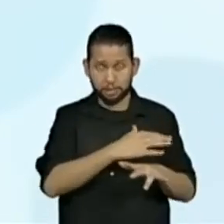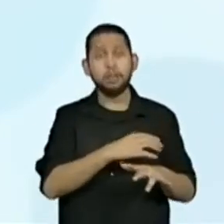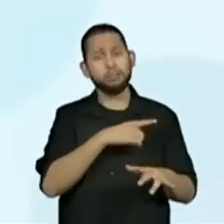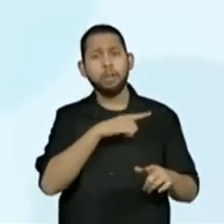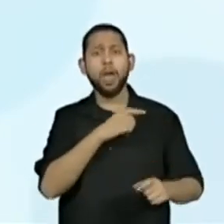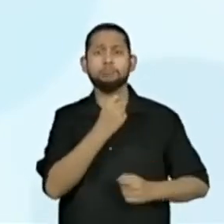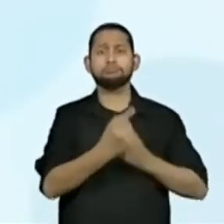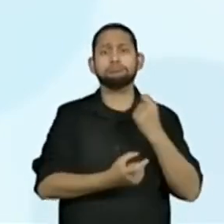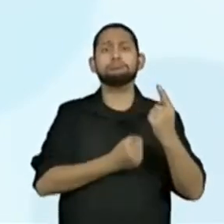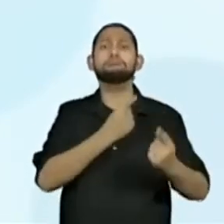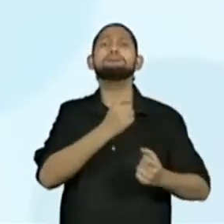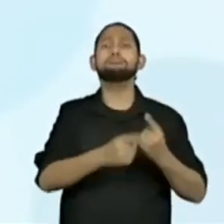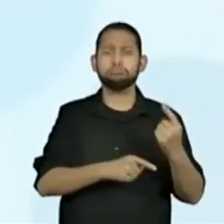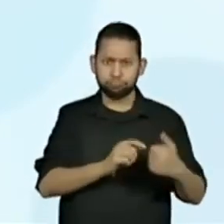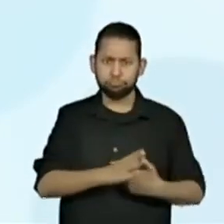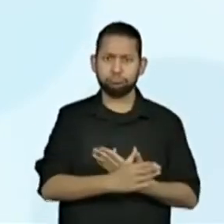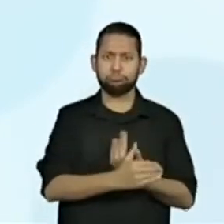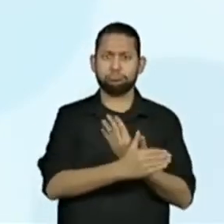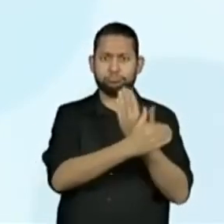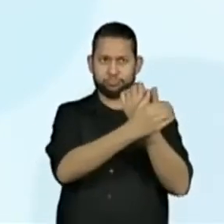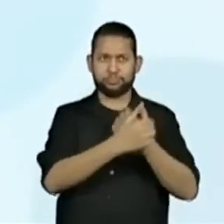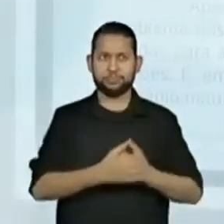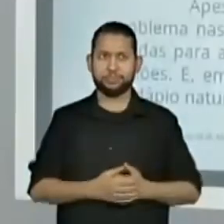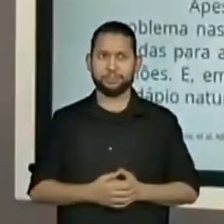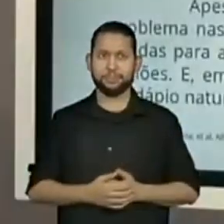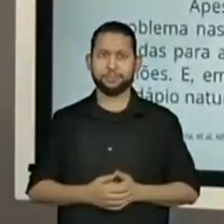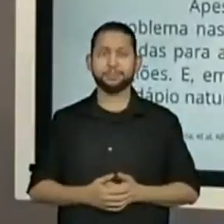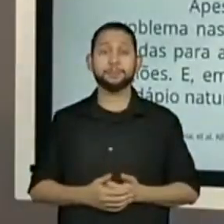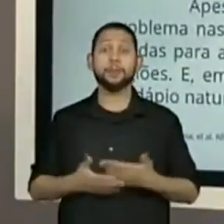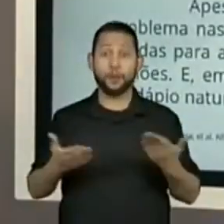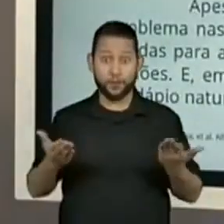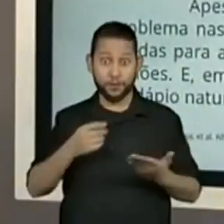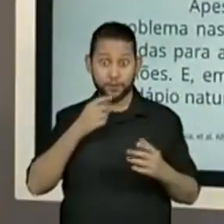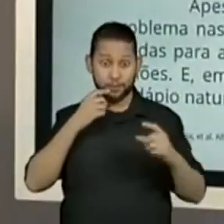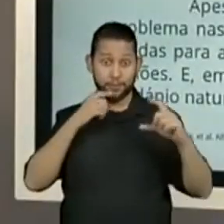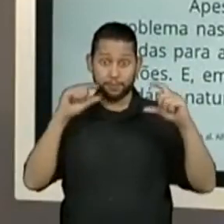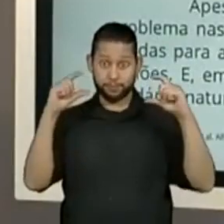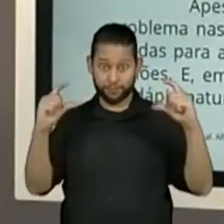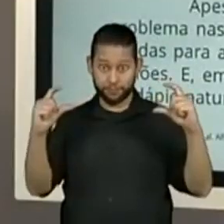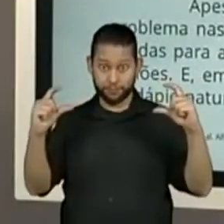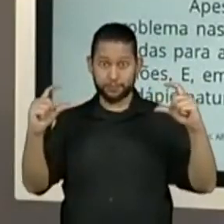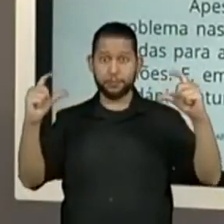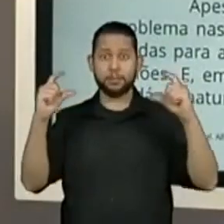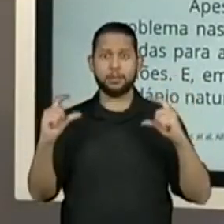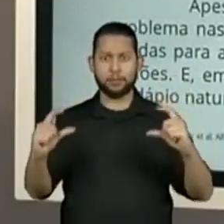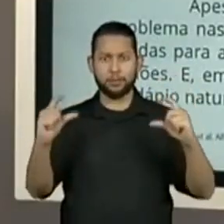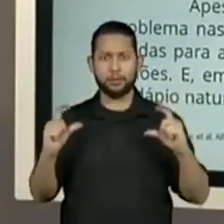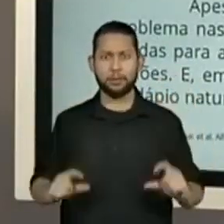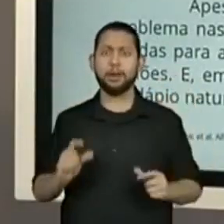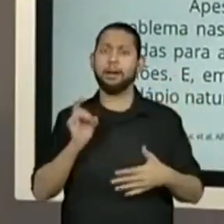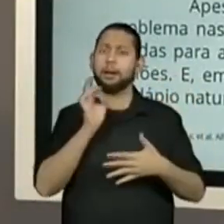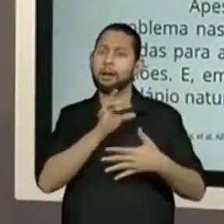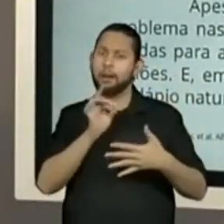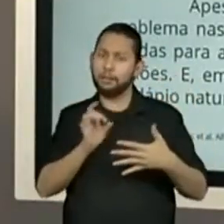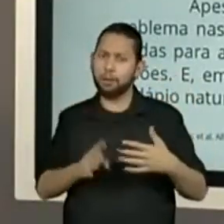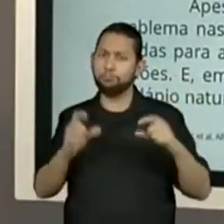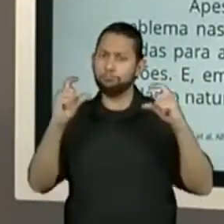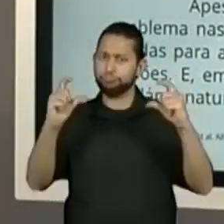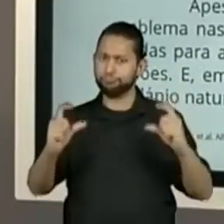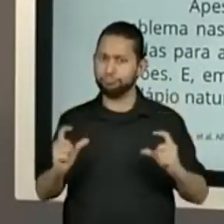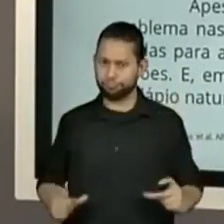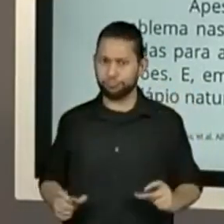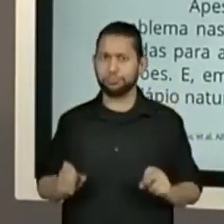procedimentos de leitura, a professora vai realizar a leitura parágrafo por parágrafo, e nós vamos